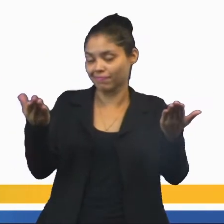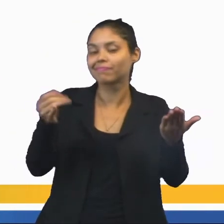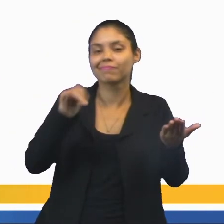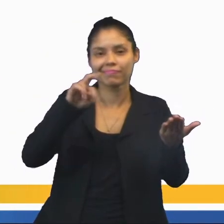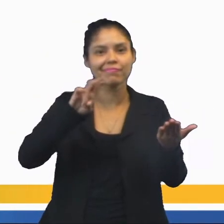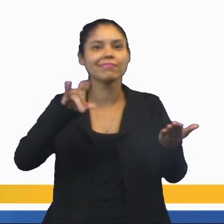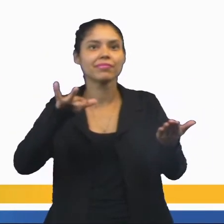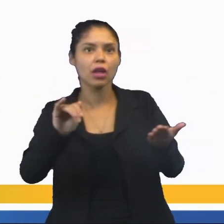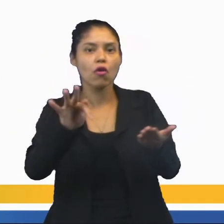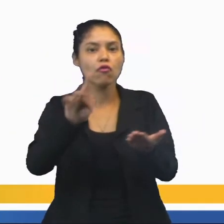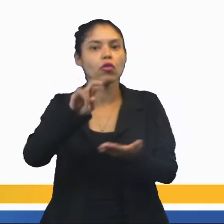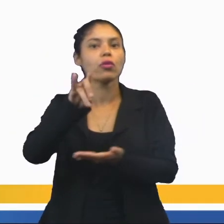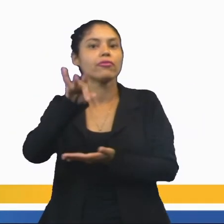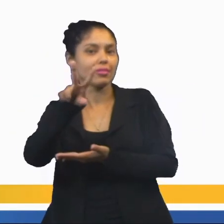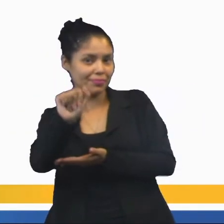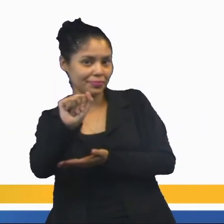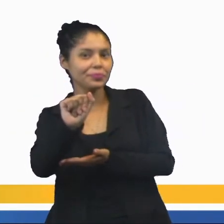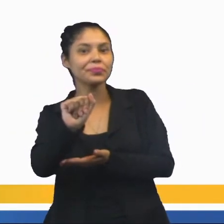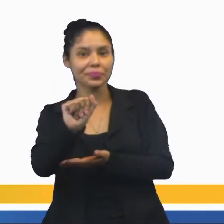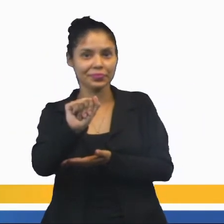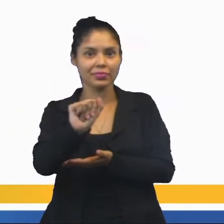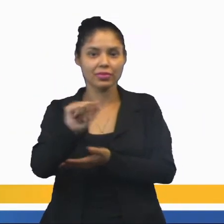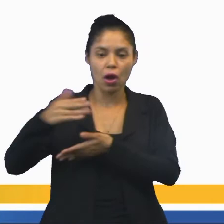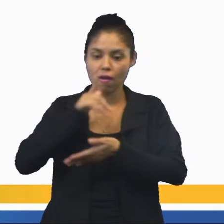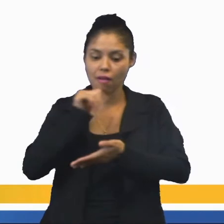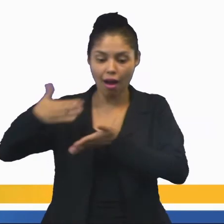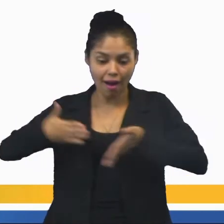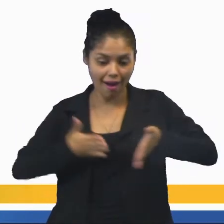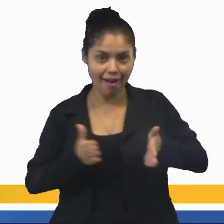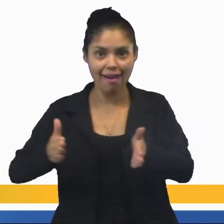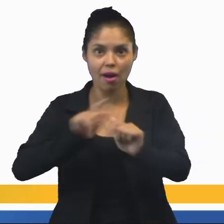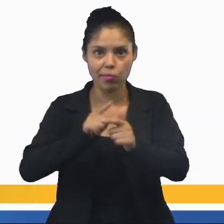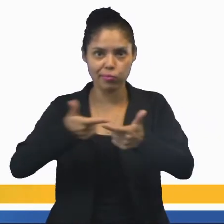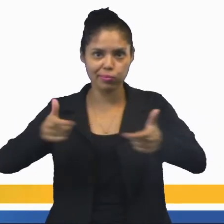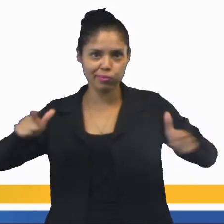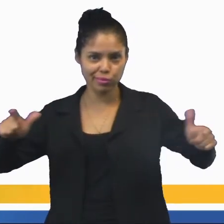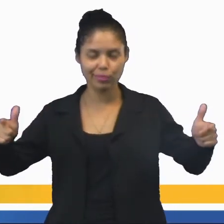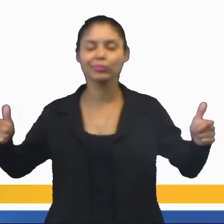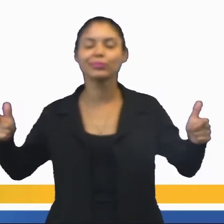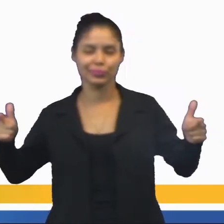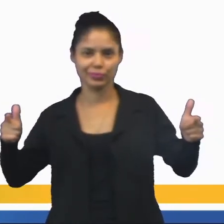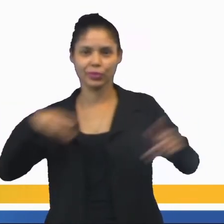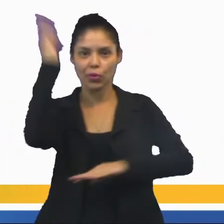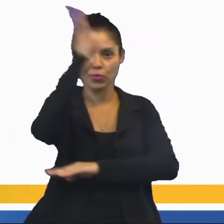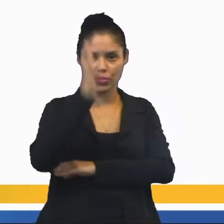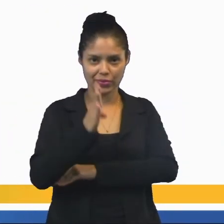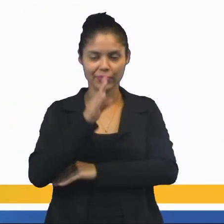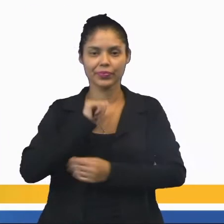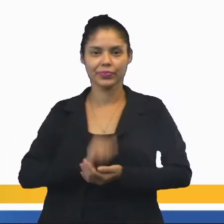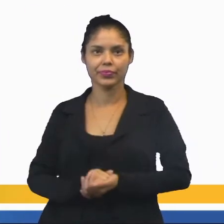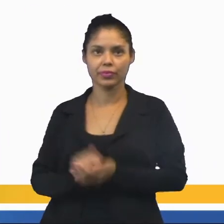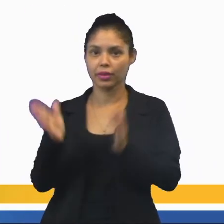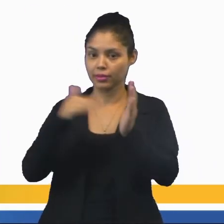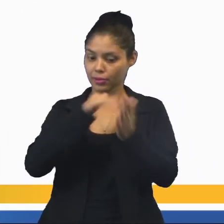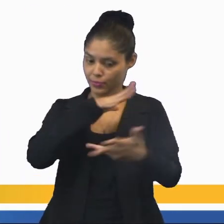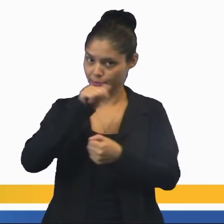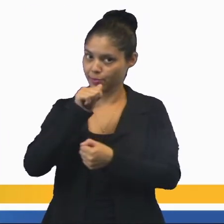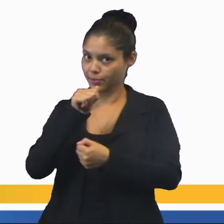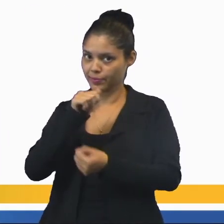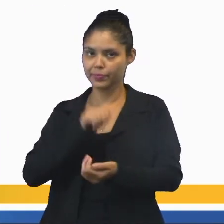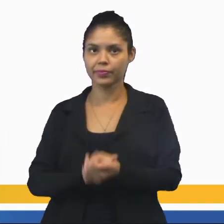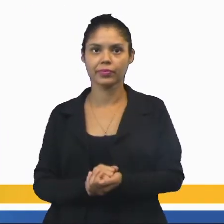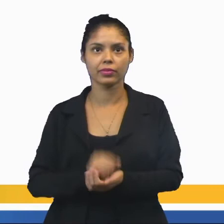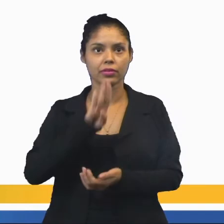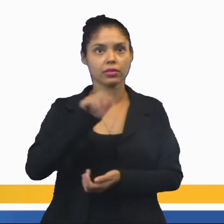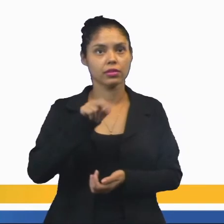fluvial. É uma ilha de um rio. É a maior ilha fluvial do Brasil. Se eu não me engano, é até do mundo, hein? A ilha